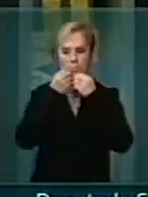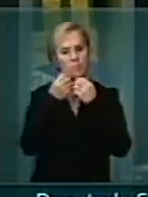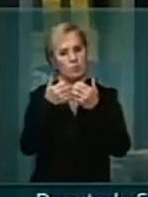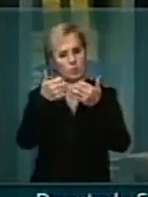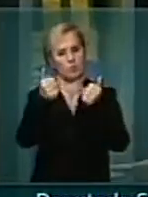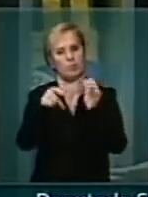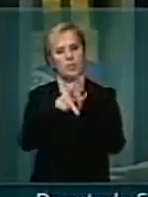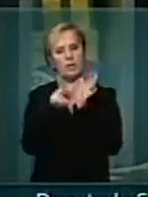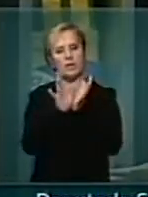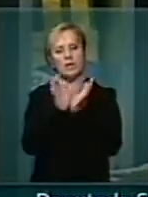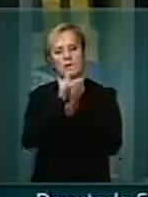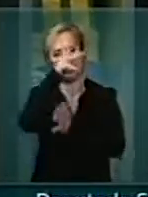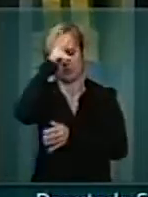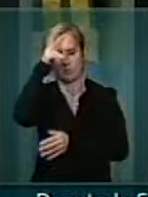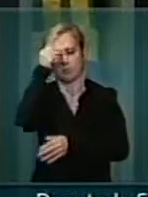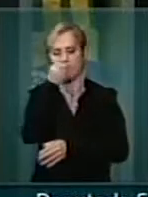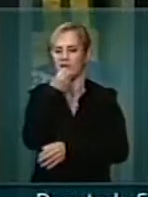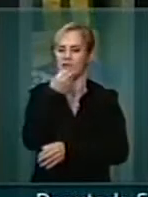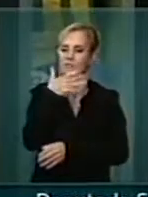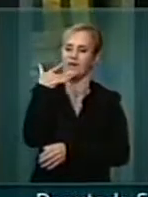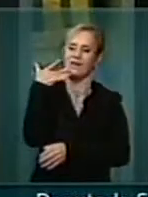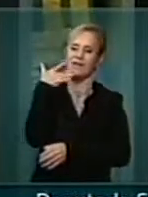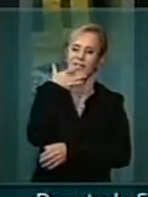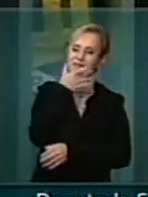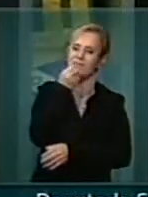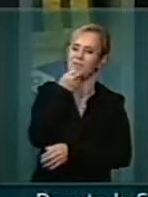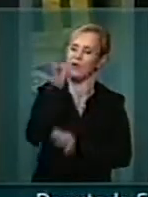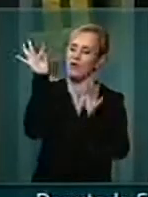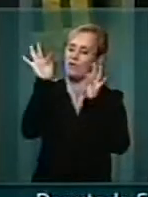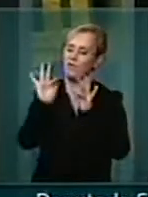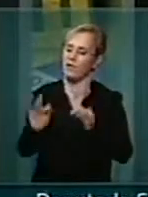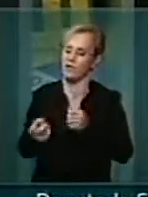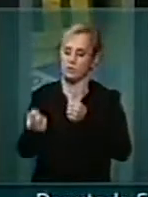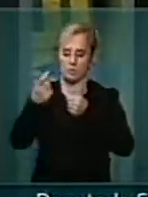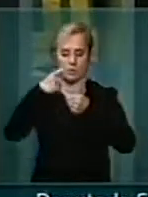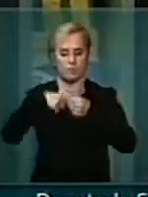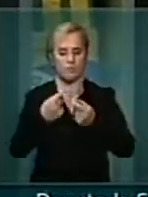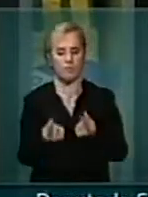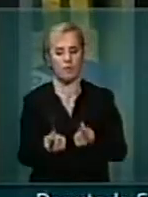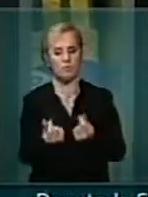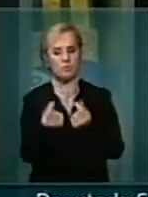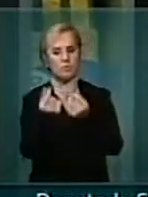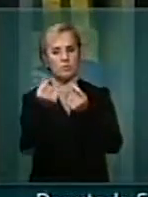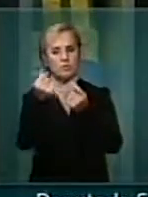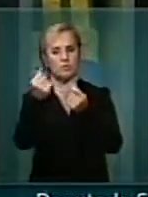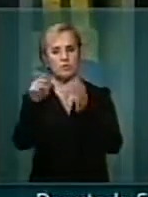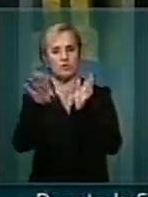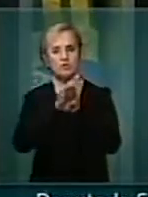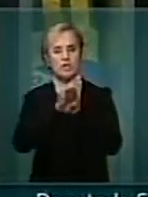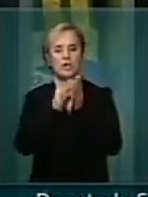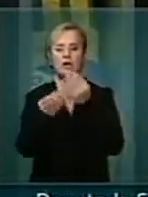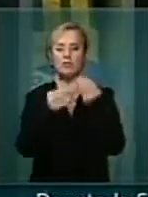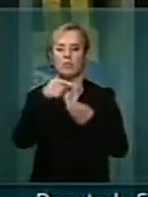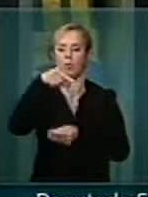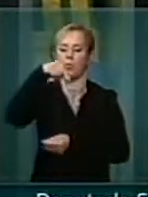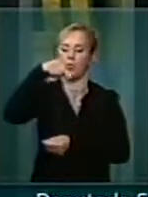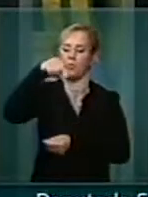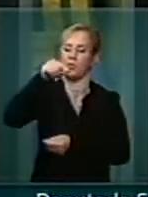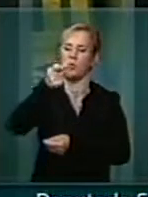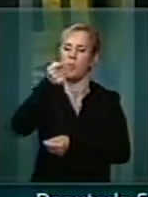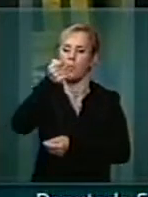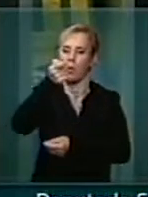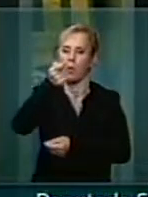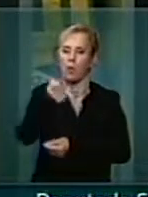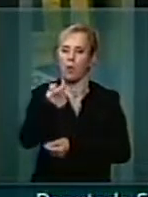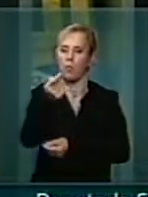os prefeitos saem satisfeitos, voltam para os seus municípios e os recursos chegam à conta gota. Isso é